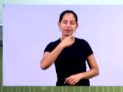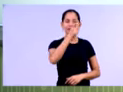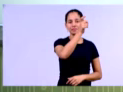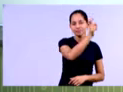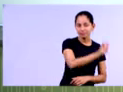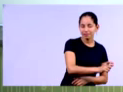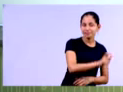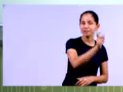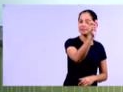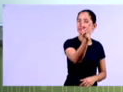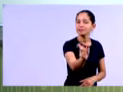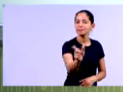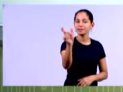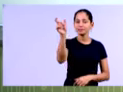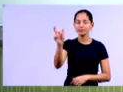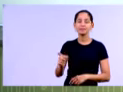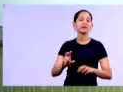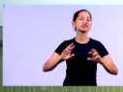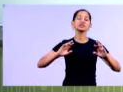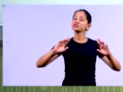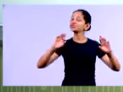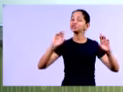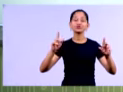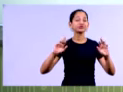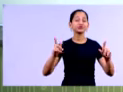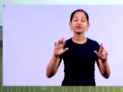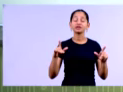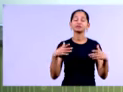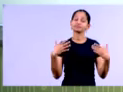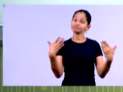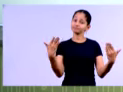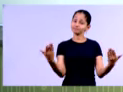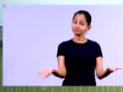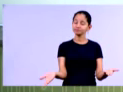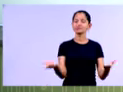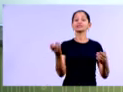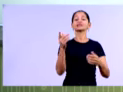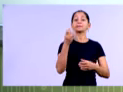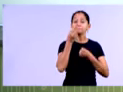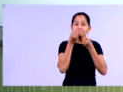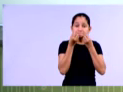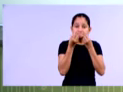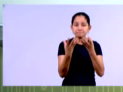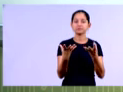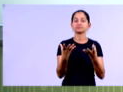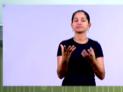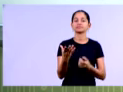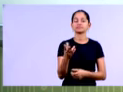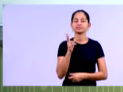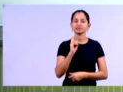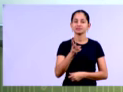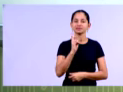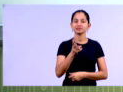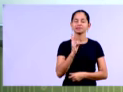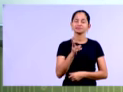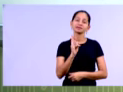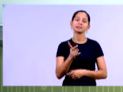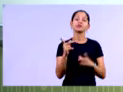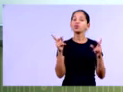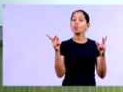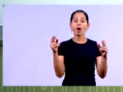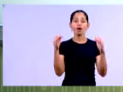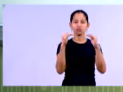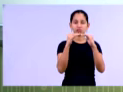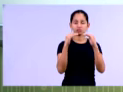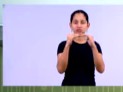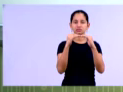possuem, ok? Agora, é desejável, né, é desejável que uma empresa tenha sempre alta liquidez, ok?